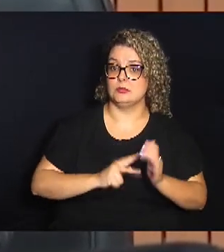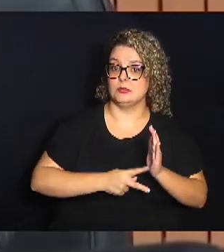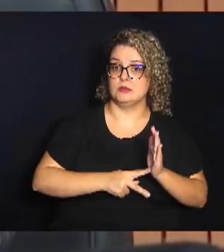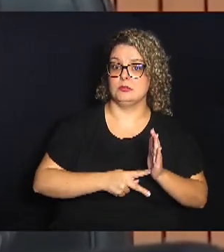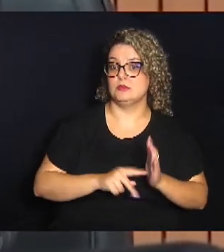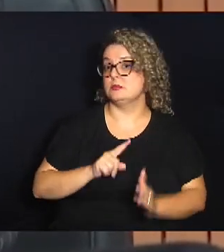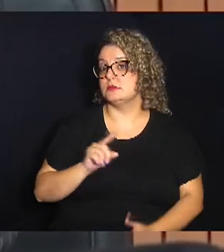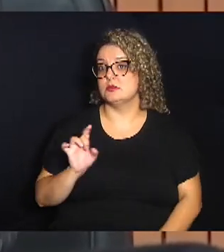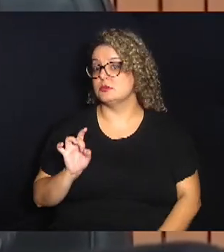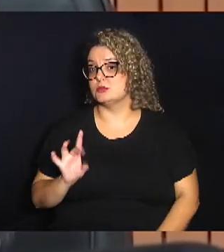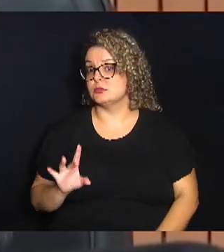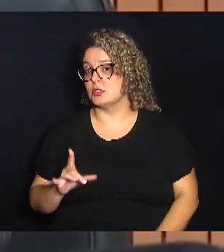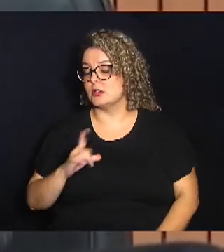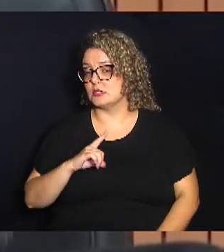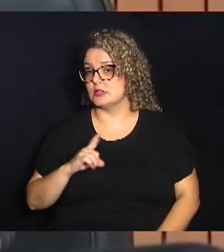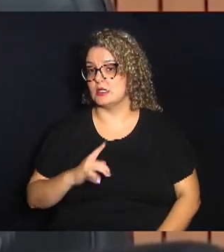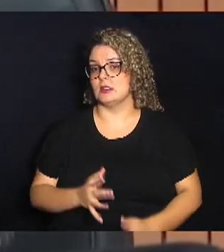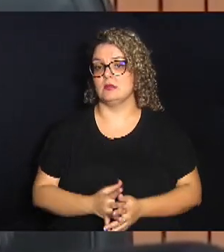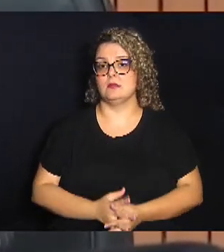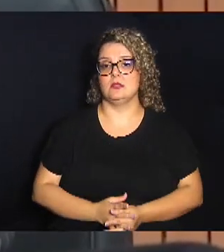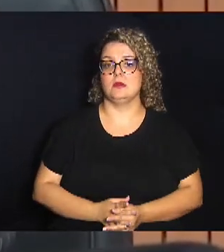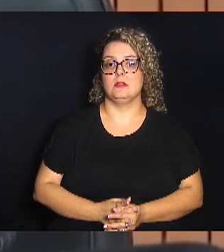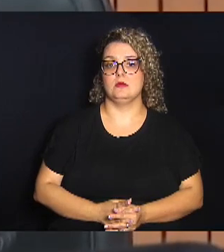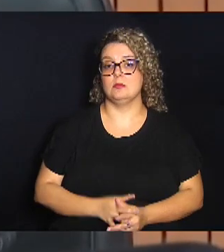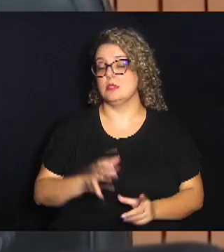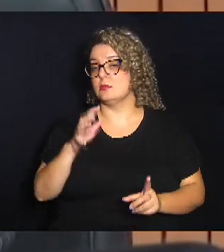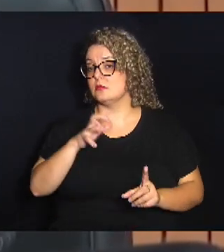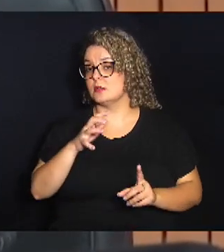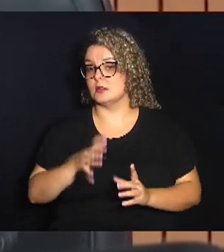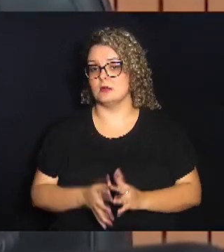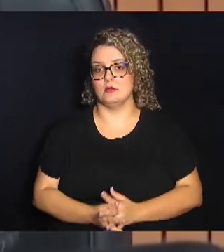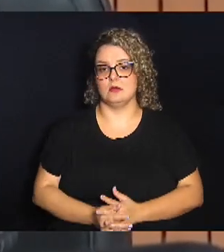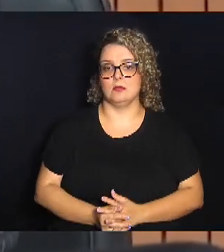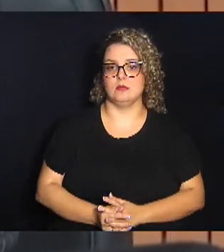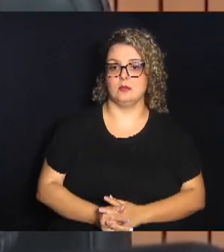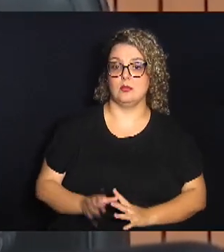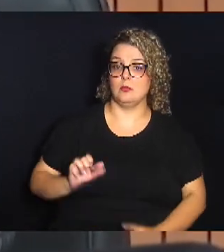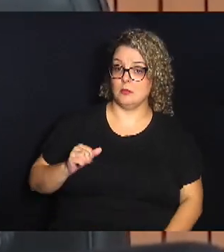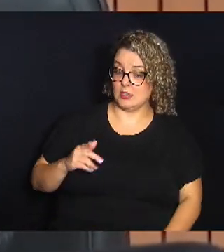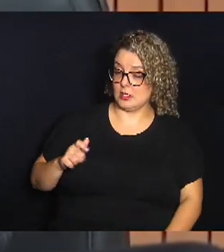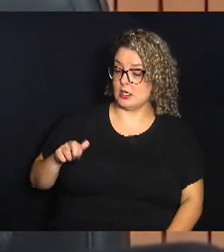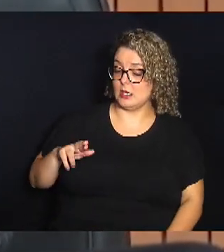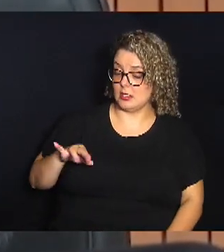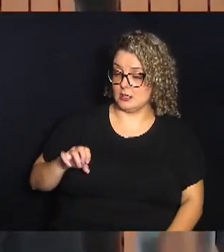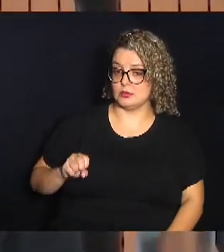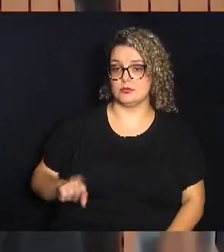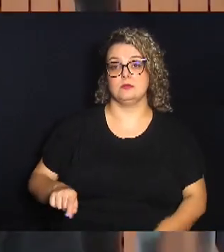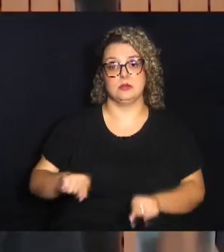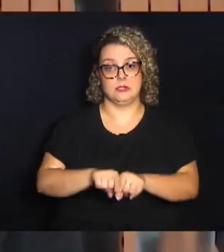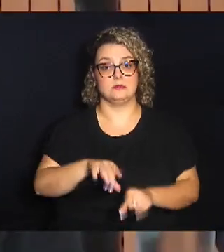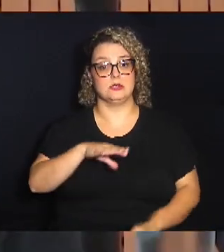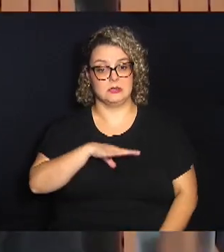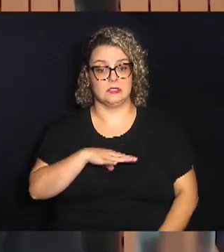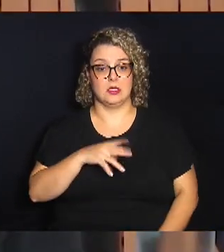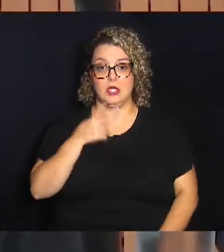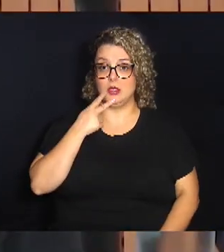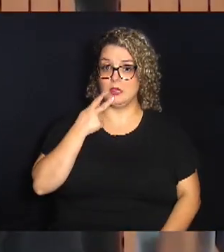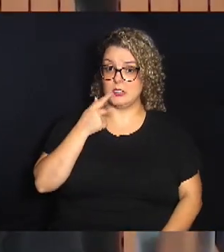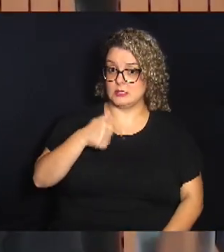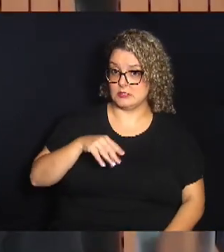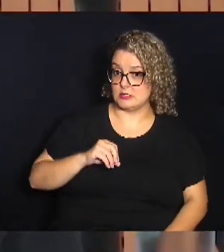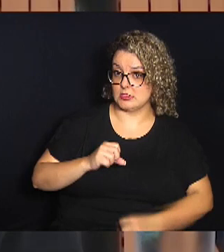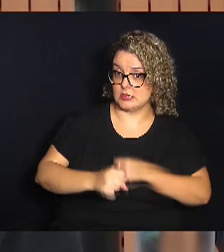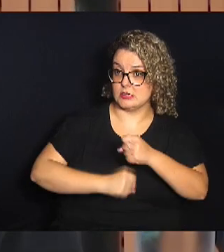apenas teve uma interferência com os bancários, mas também na cidade. Falar de 70 anos de